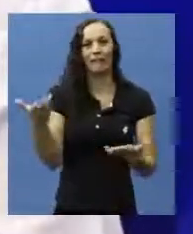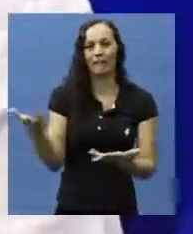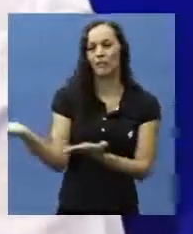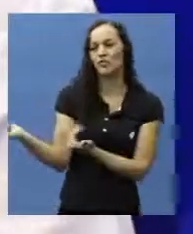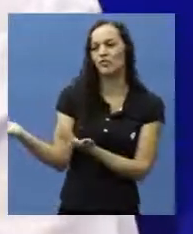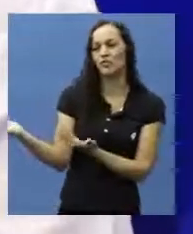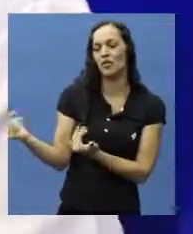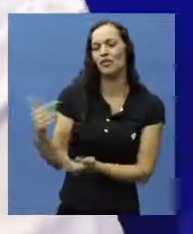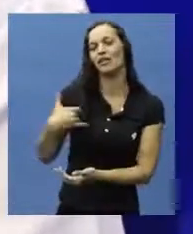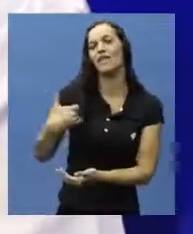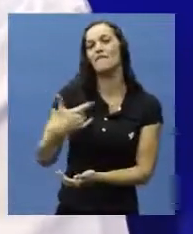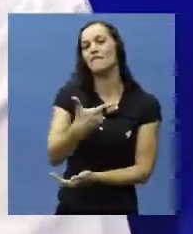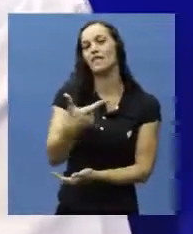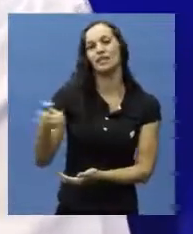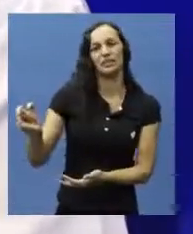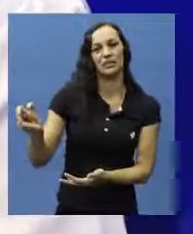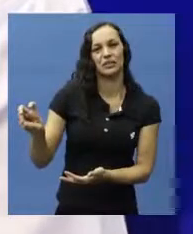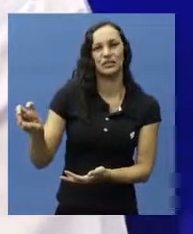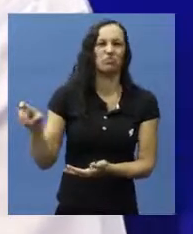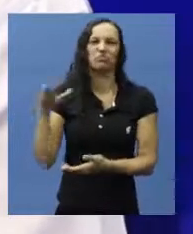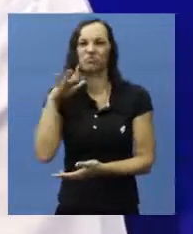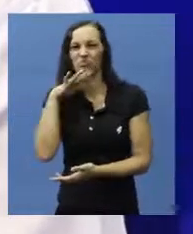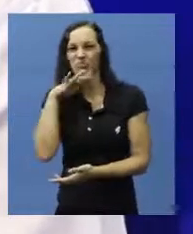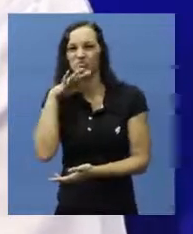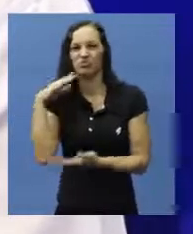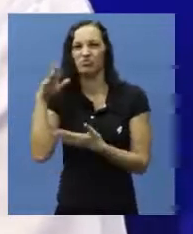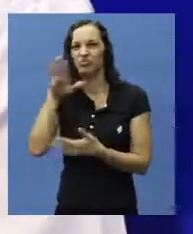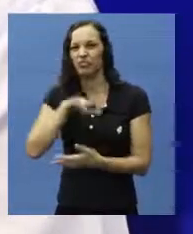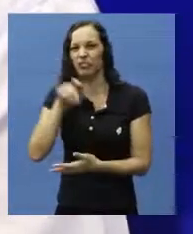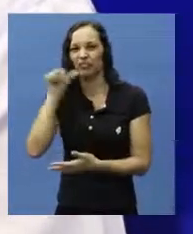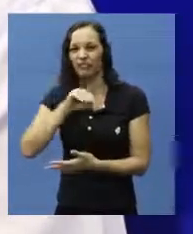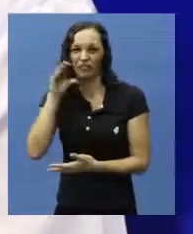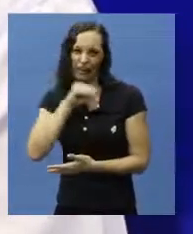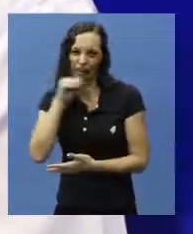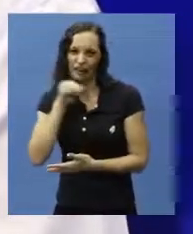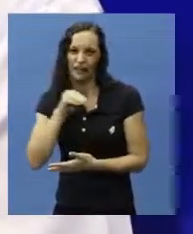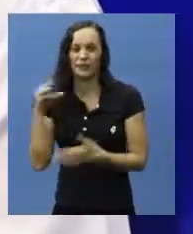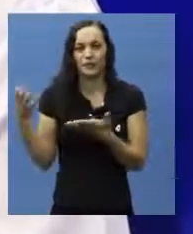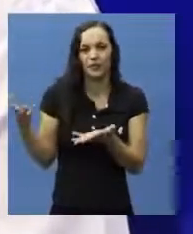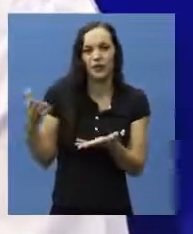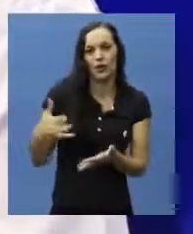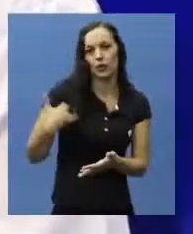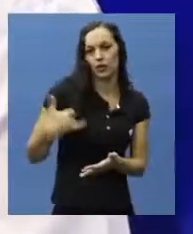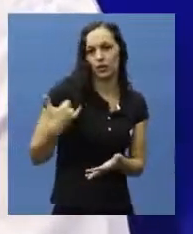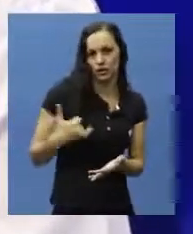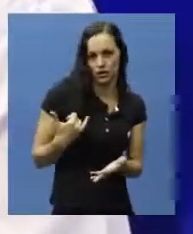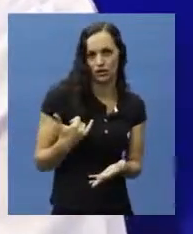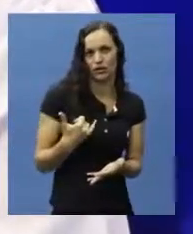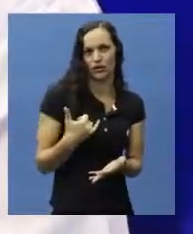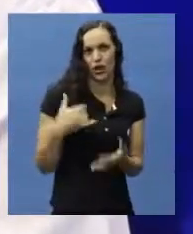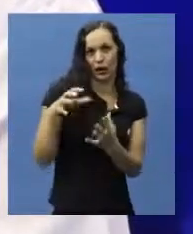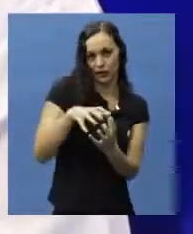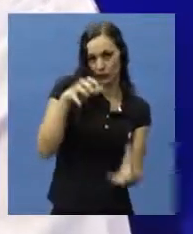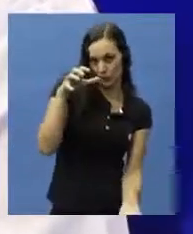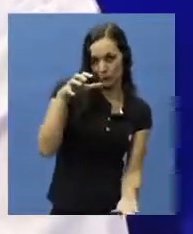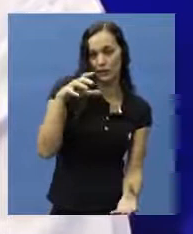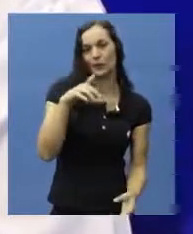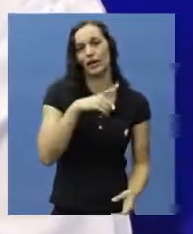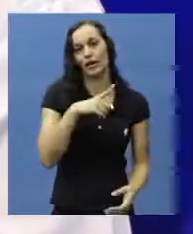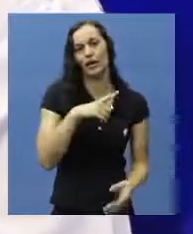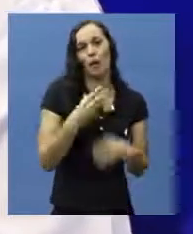um jovem de 25 anos, por exemplo. Então, o número de idosos hoje cresceu bastante. Fazer caminhadas,